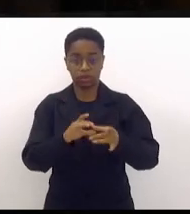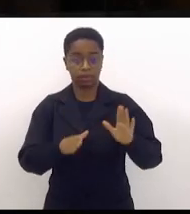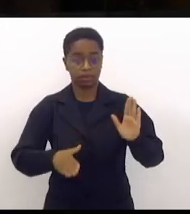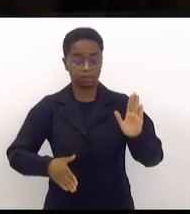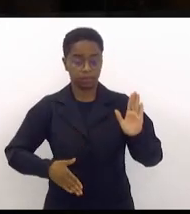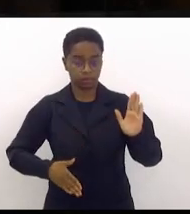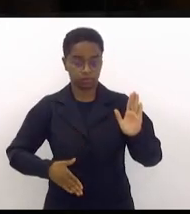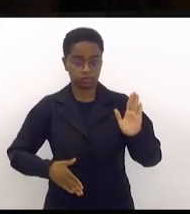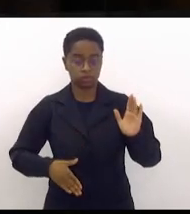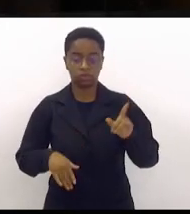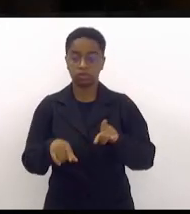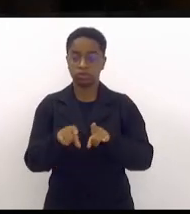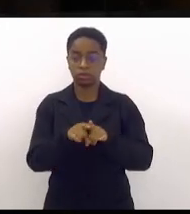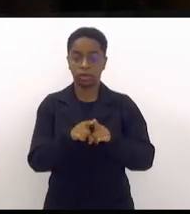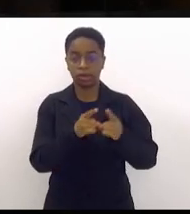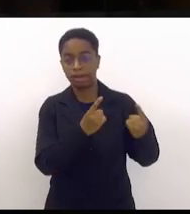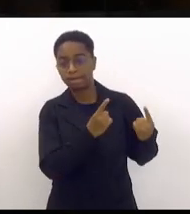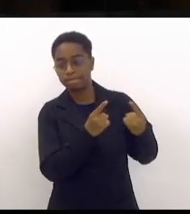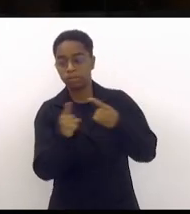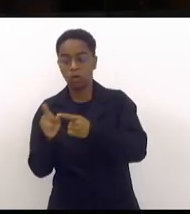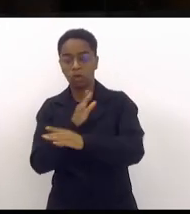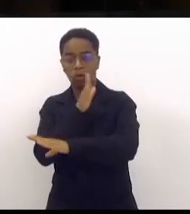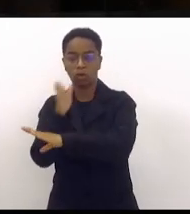e combate a outra.